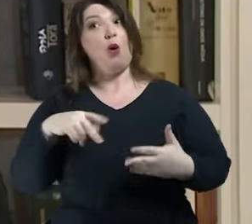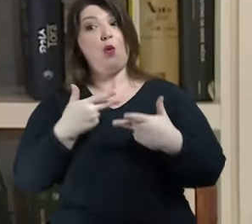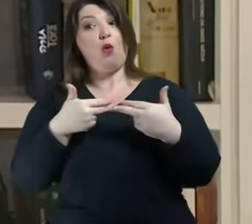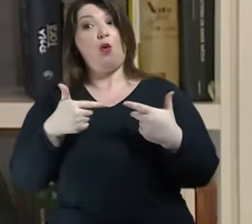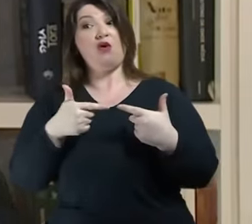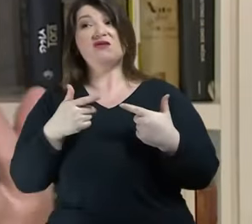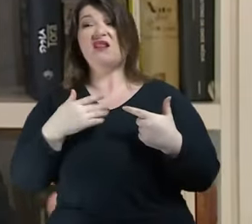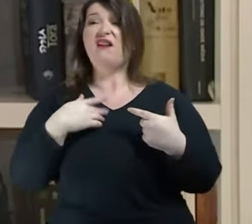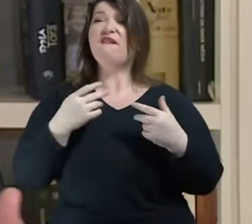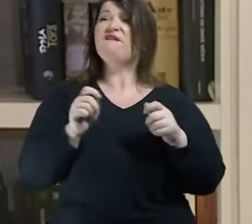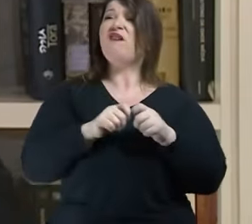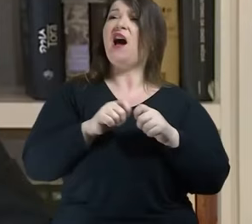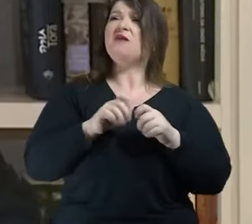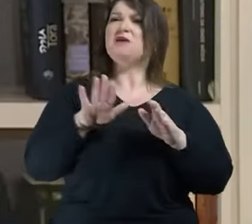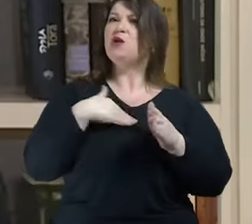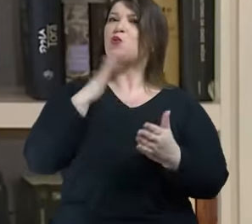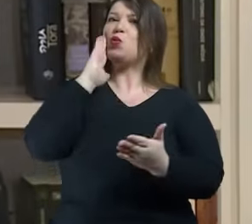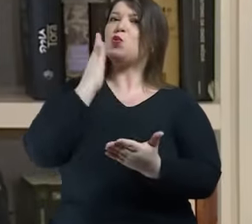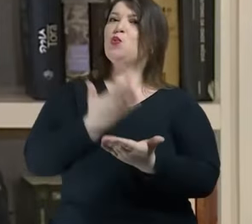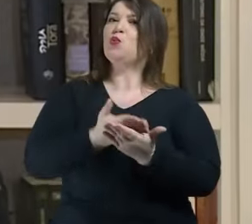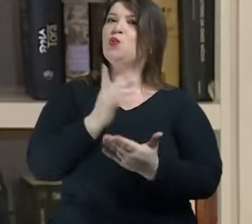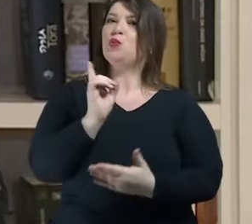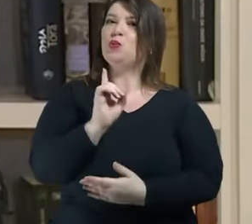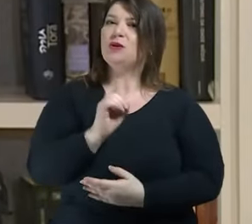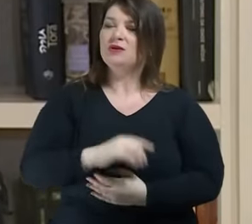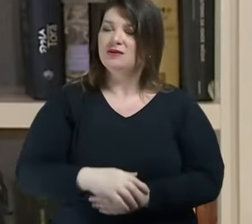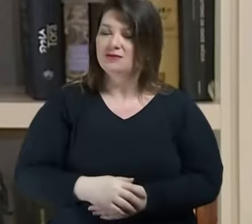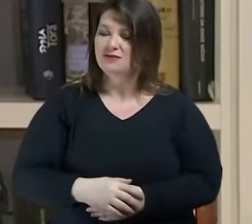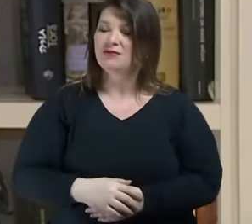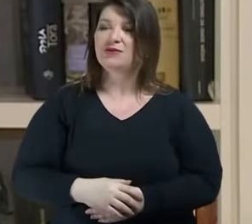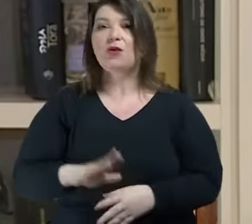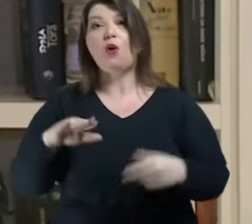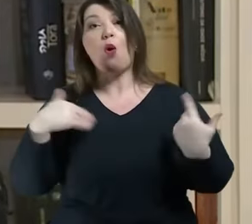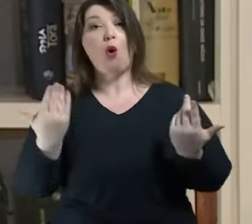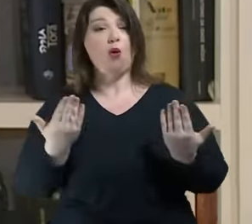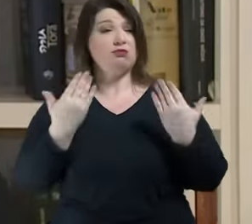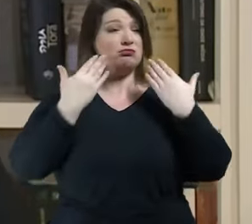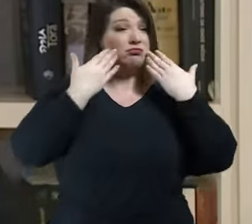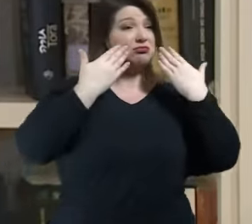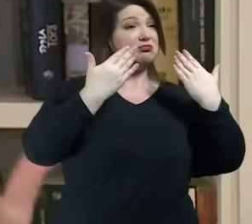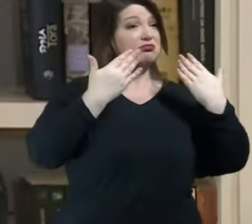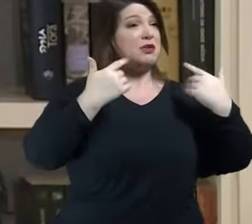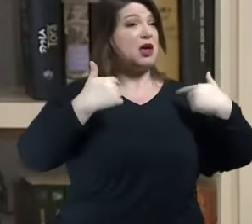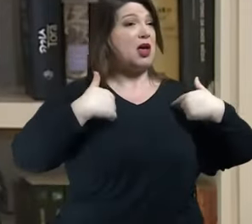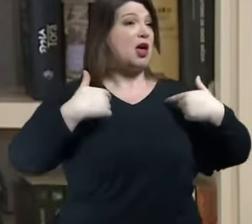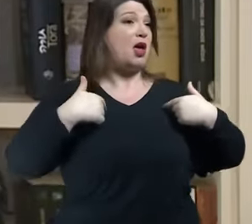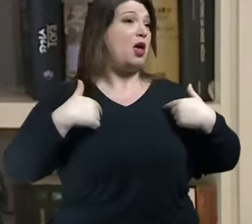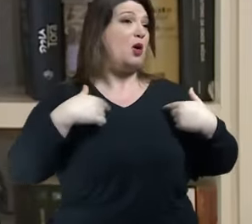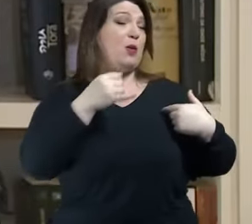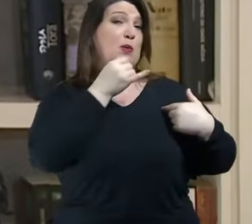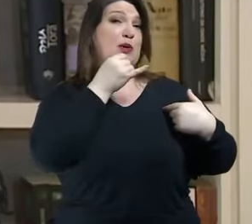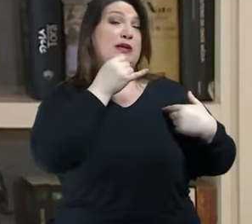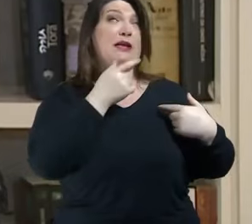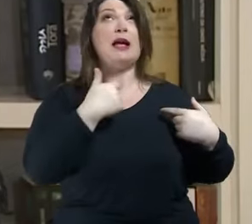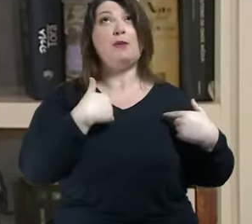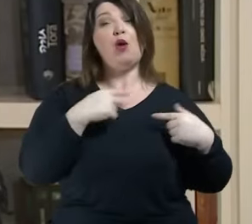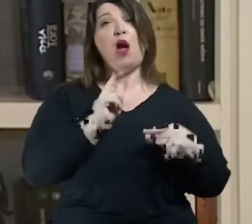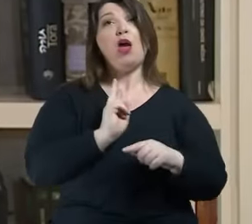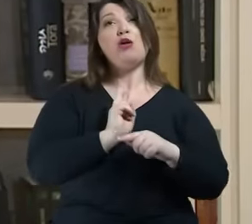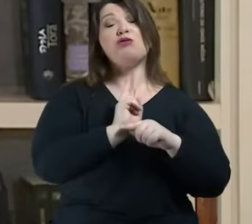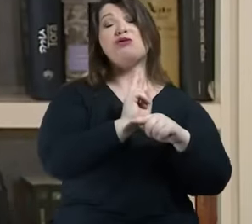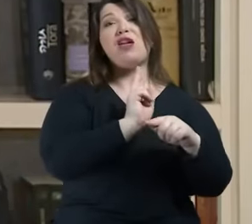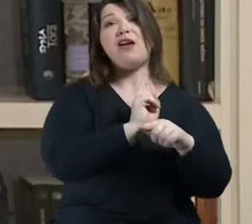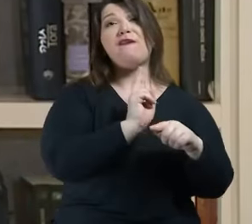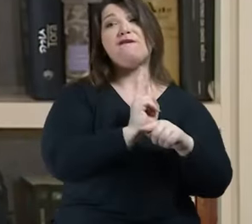ao imaginar para os outros e representar para os outros que eu sou, por exemplo, um defensor dos direitos dos animais,